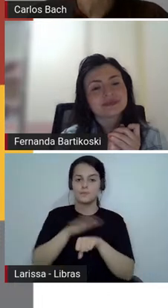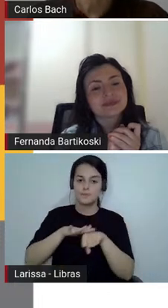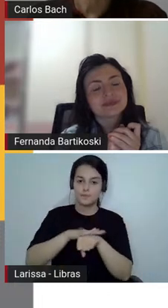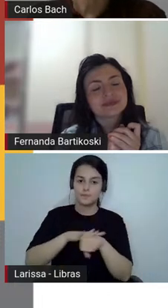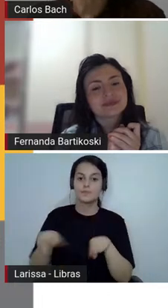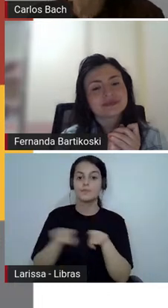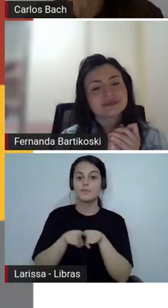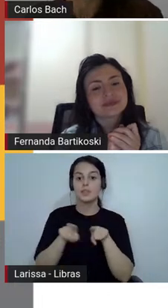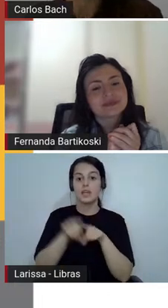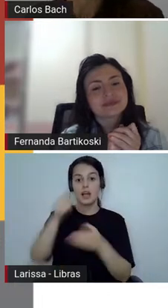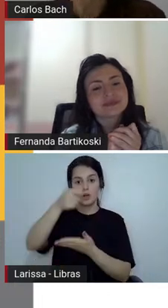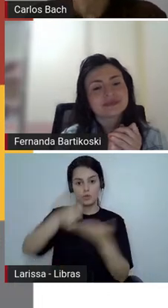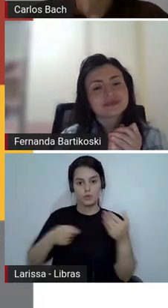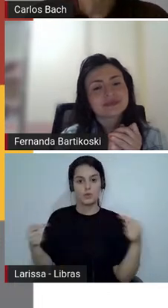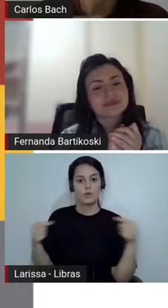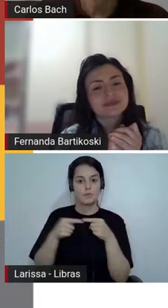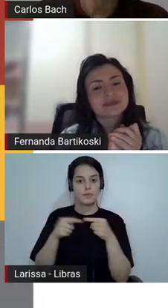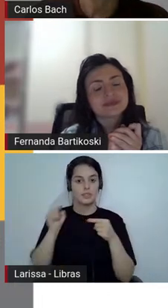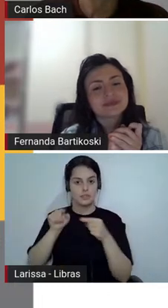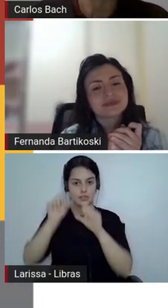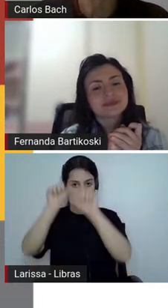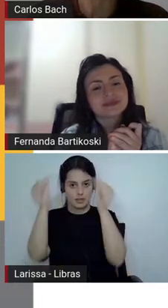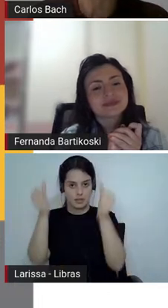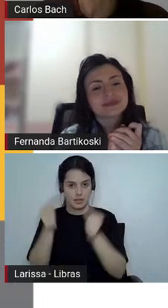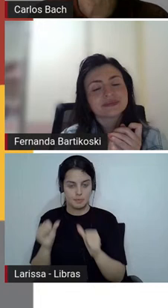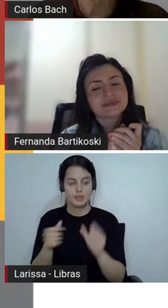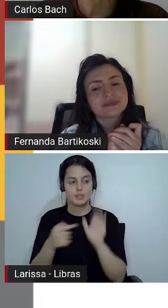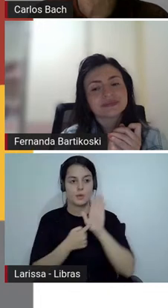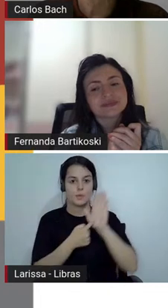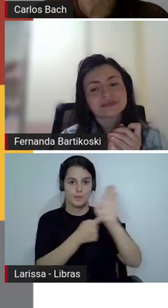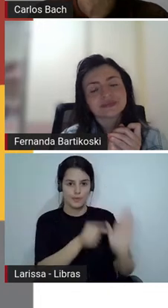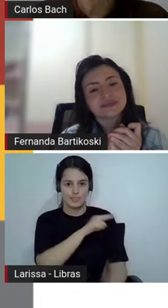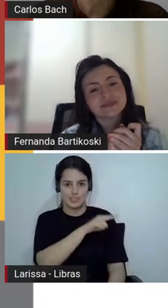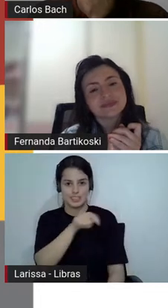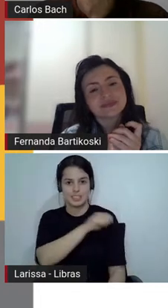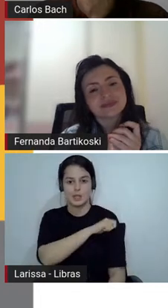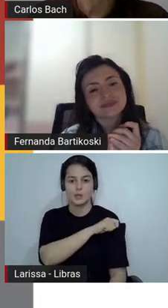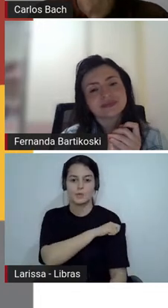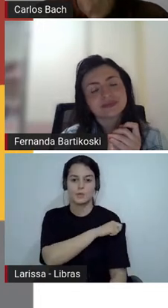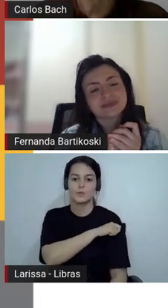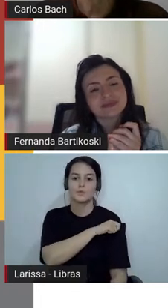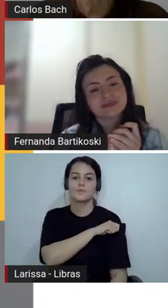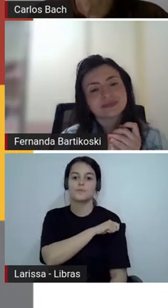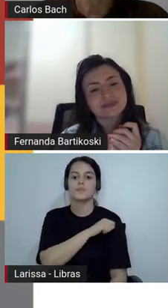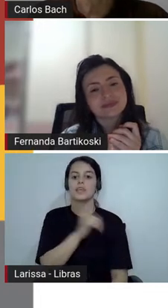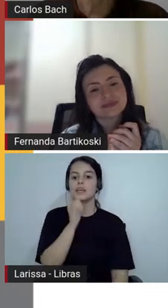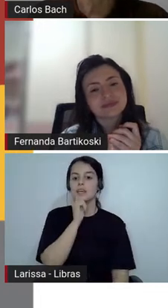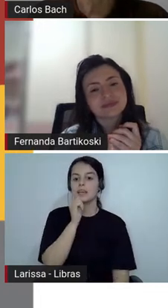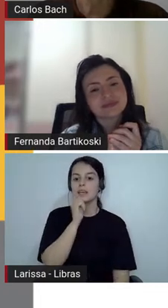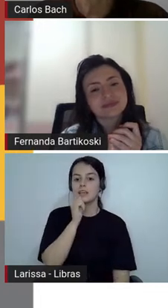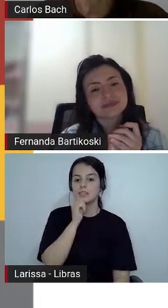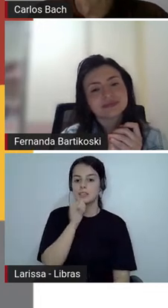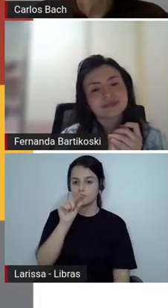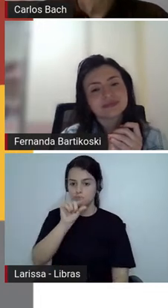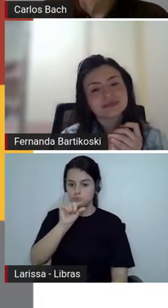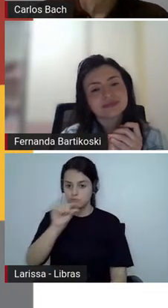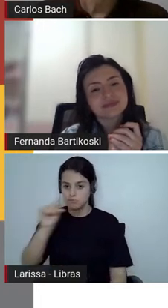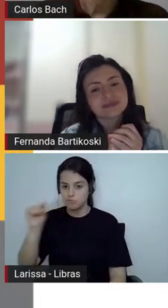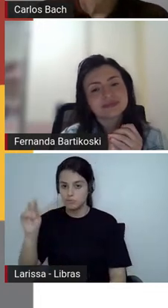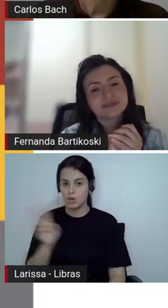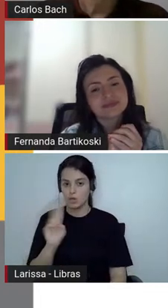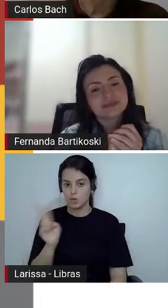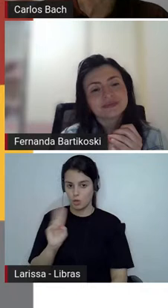estudantes o Edgar Roux que é esse que registra muito do cotidiano o Goeldi Oswald Goeldi